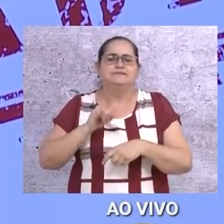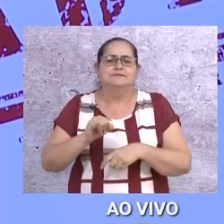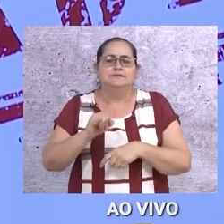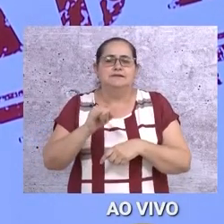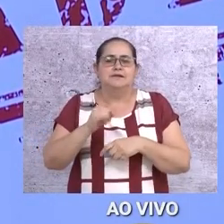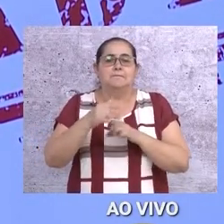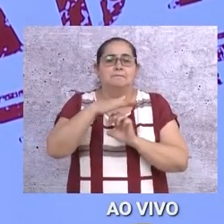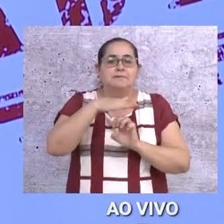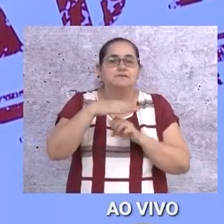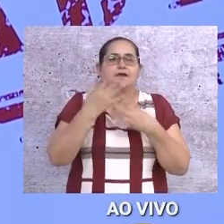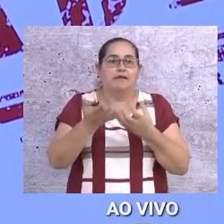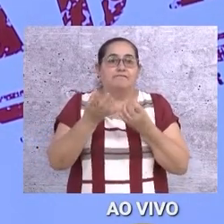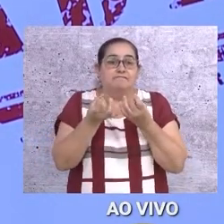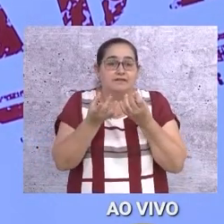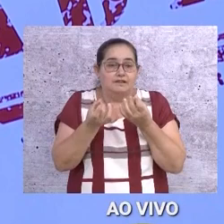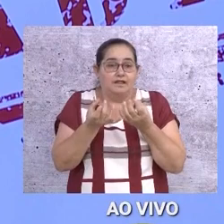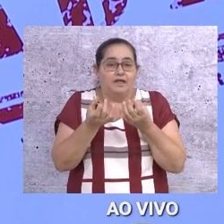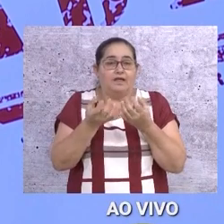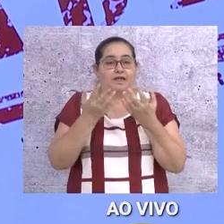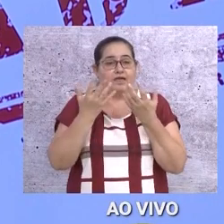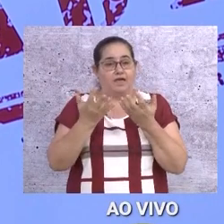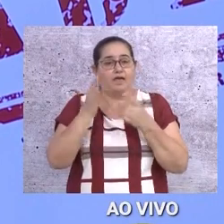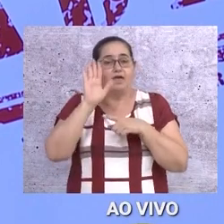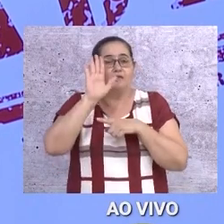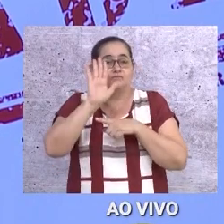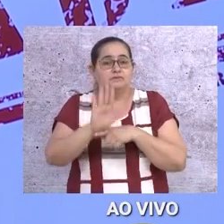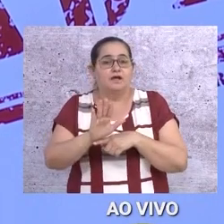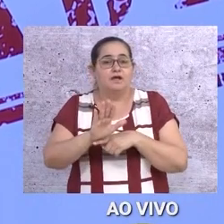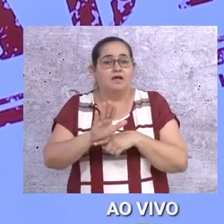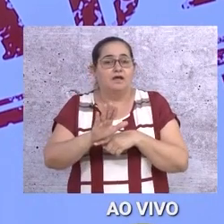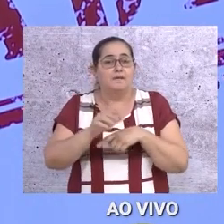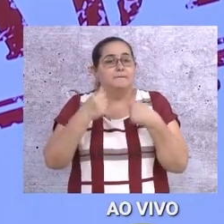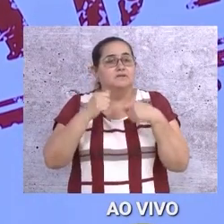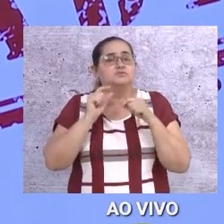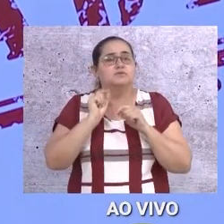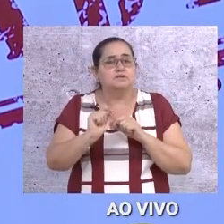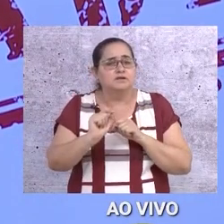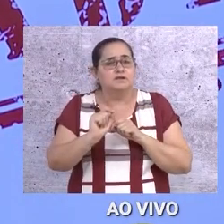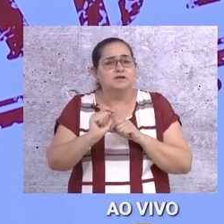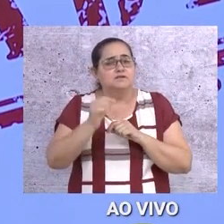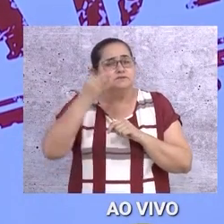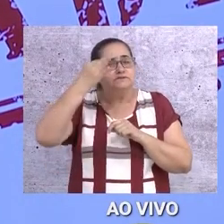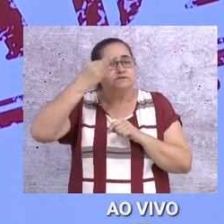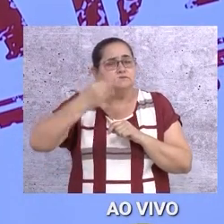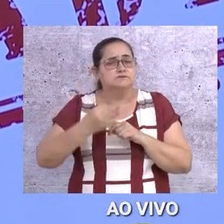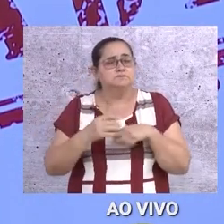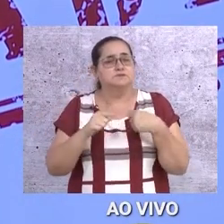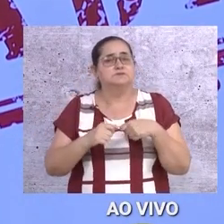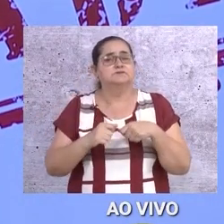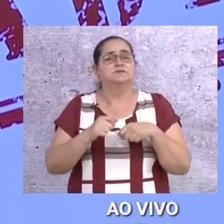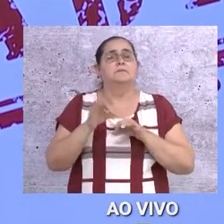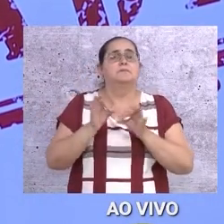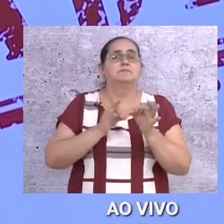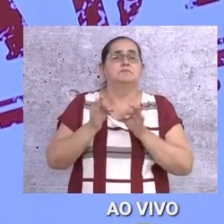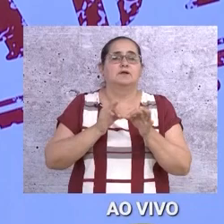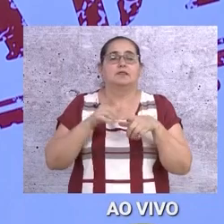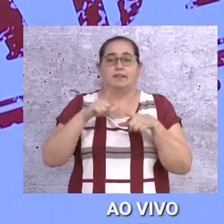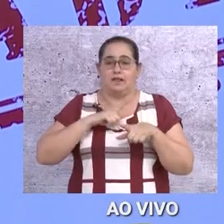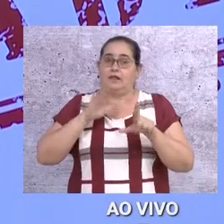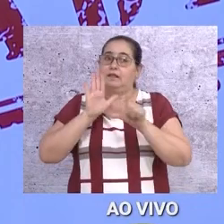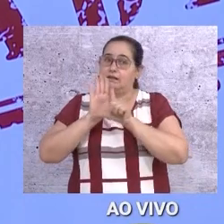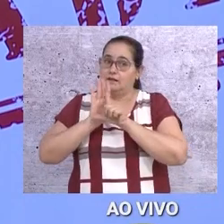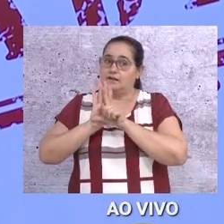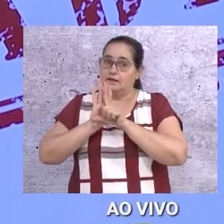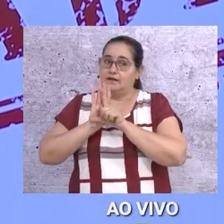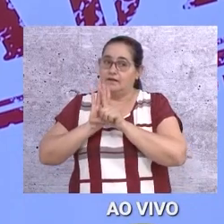quer vender mais, quer atender bem o consumidor, é óbvio que ela tem que criar os mecanismos. Existe uma resolução federal